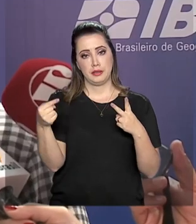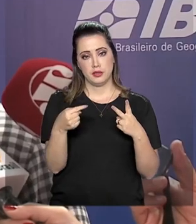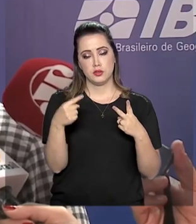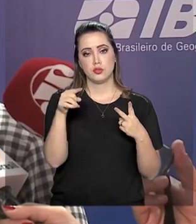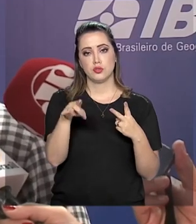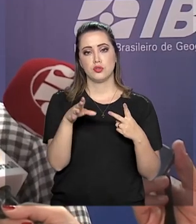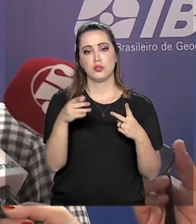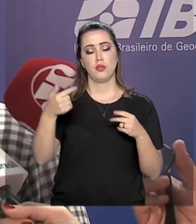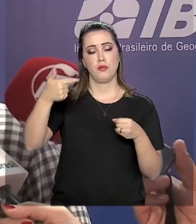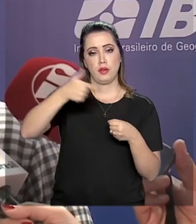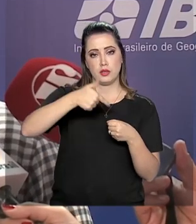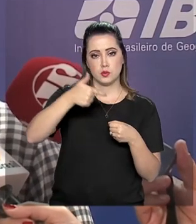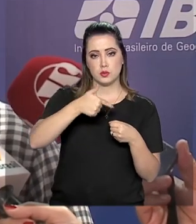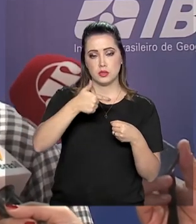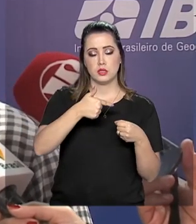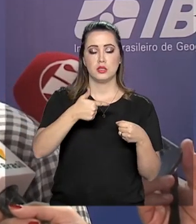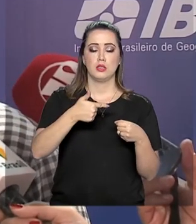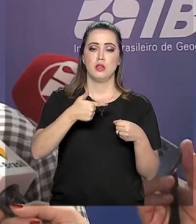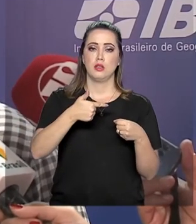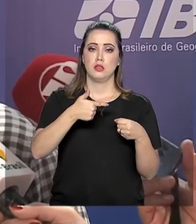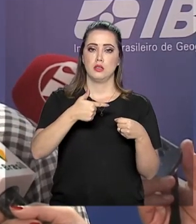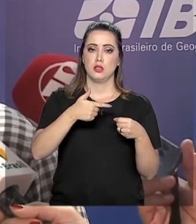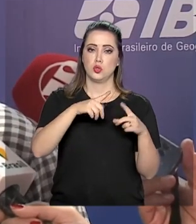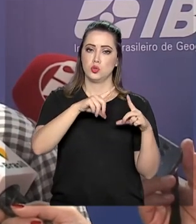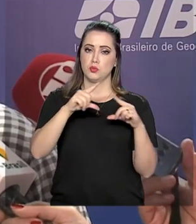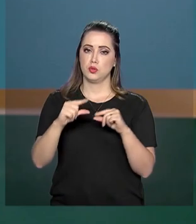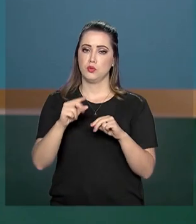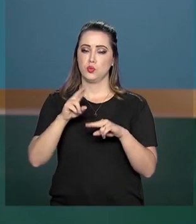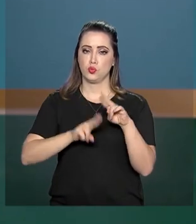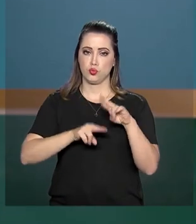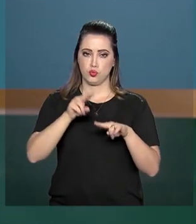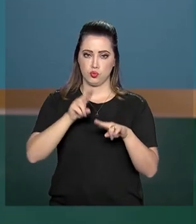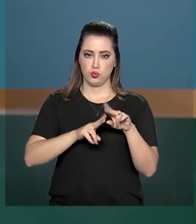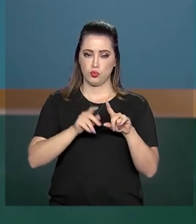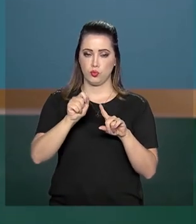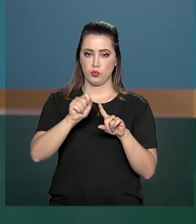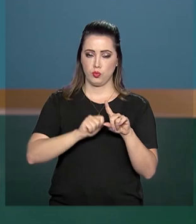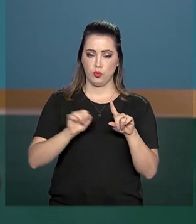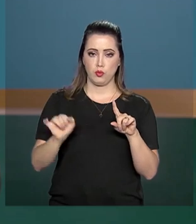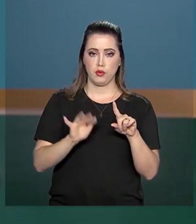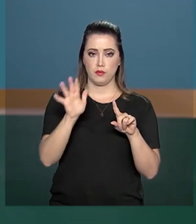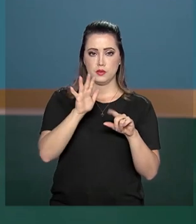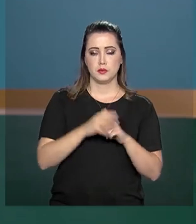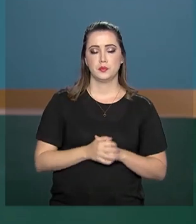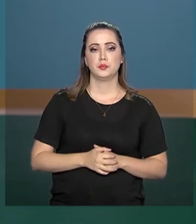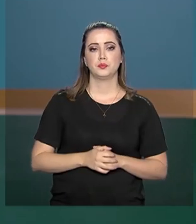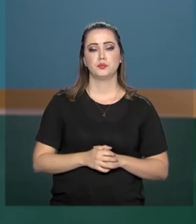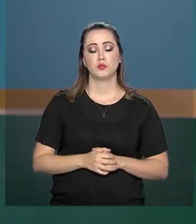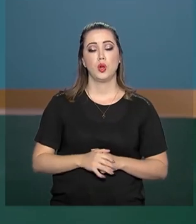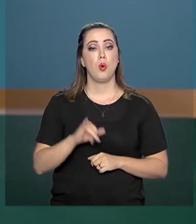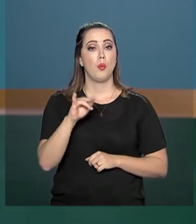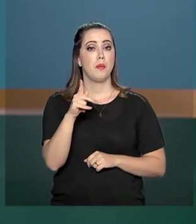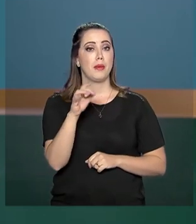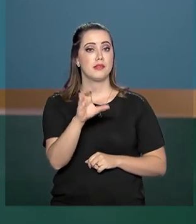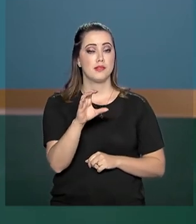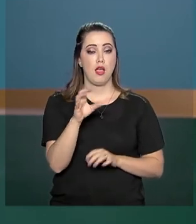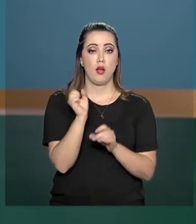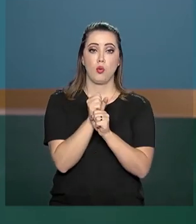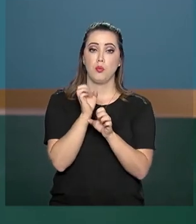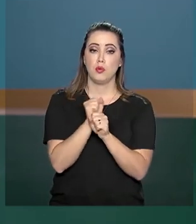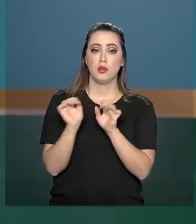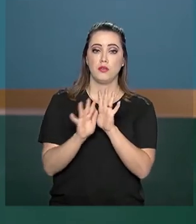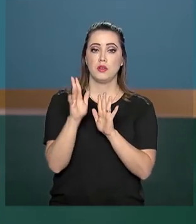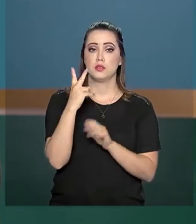ajudando a conter essa taxa de junho de 2019. Segundo o IBGE, o IPCA acumula a inflação de